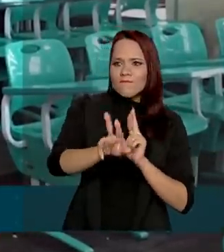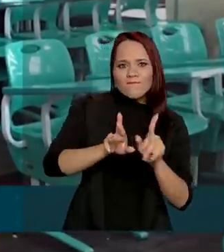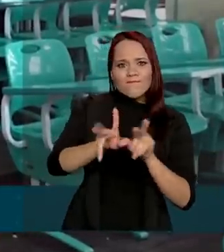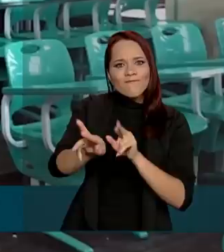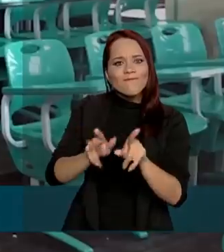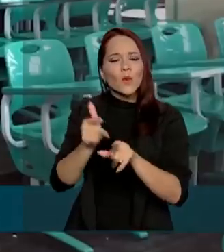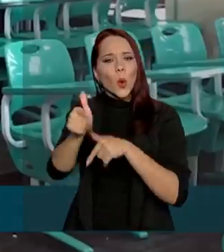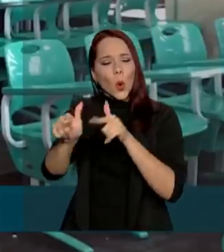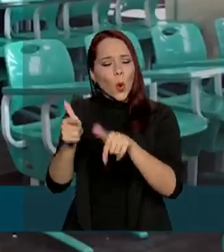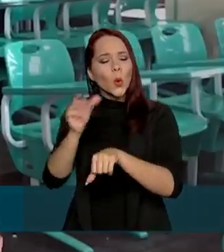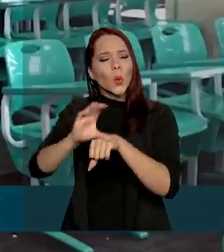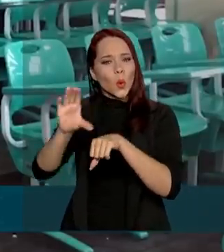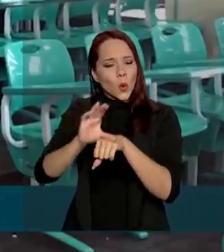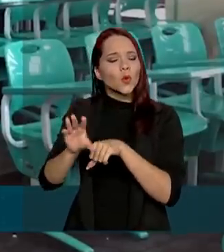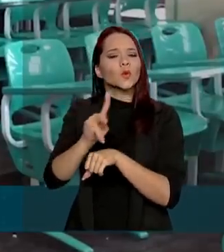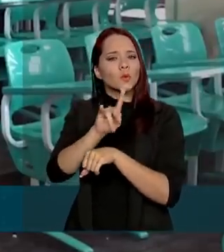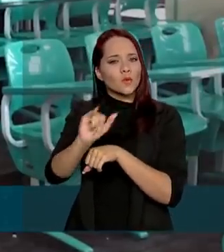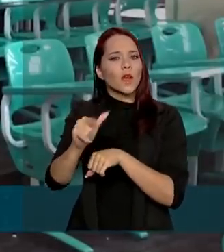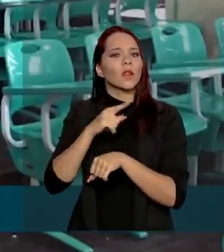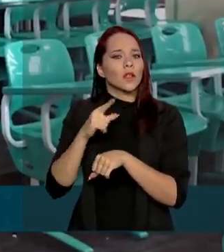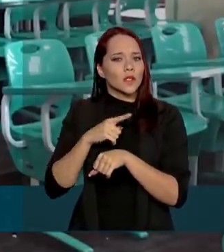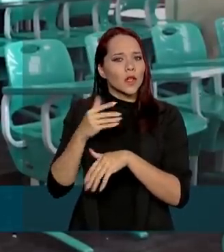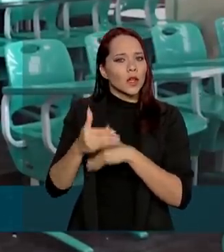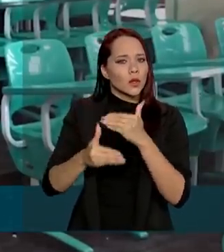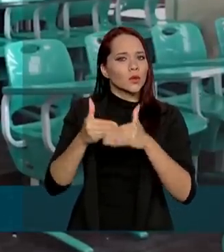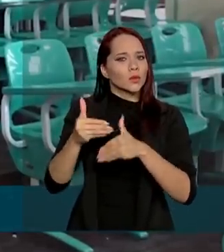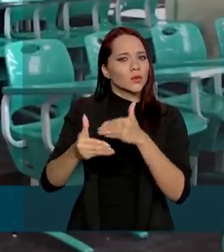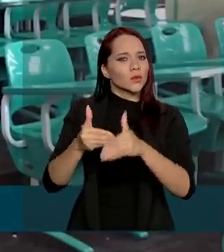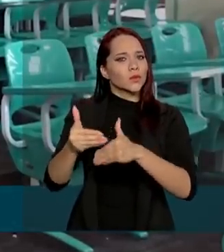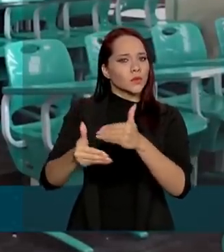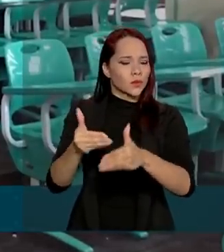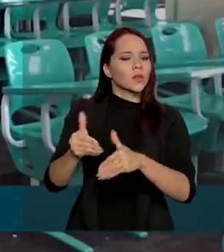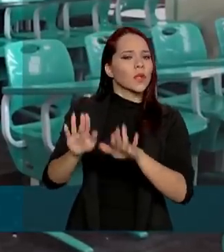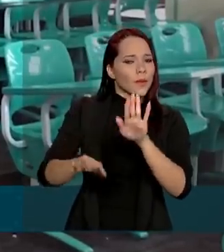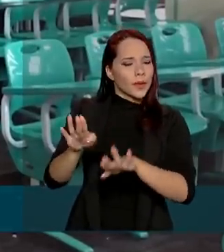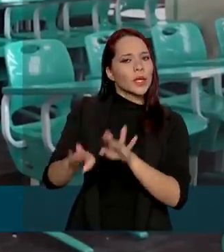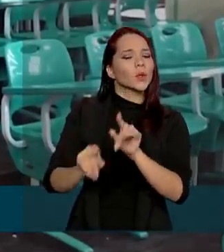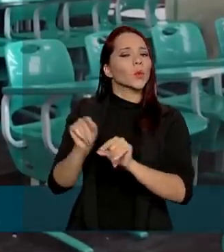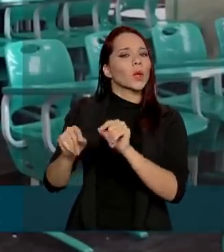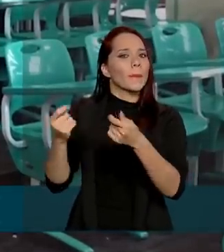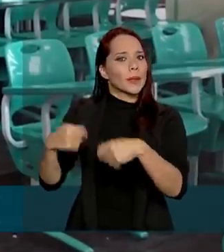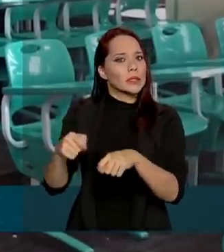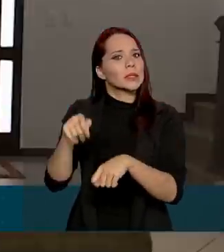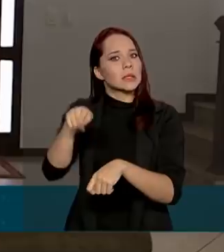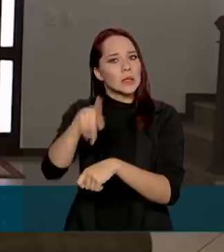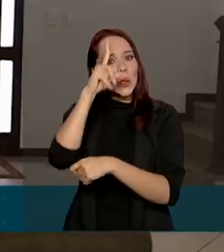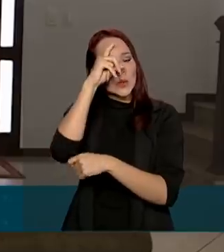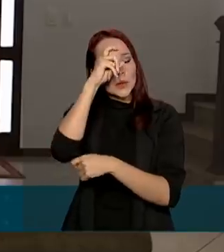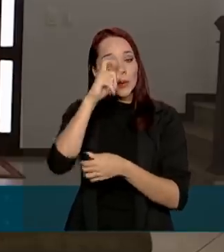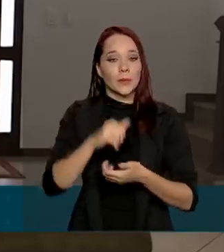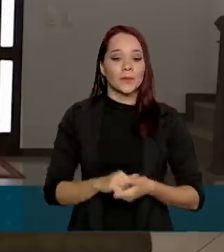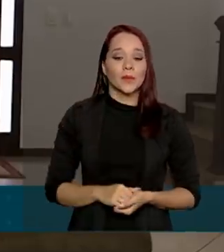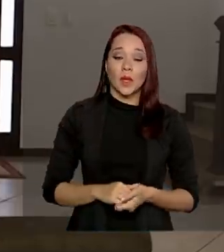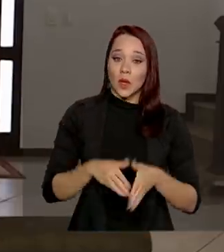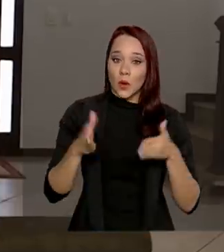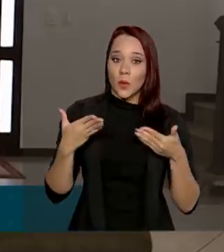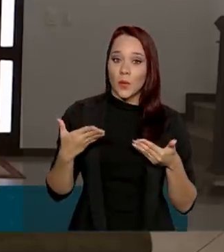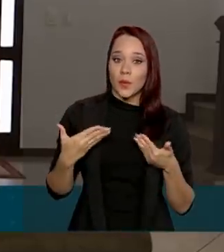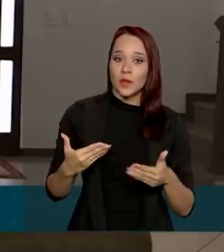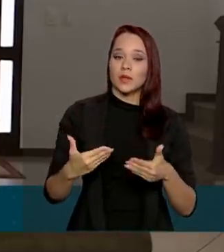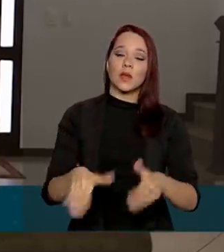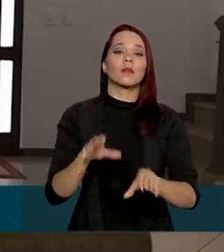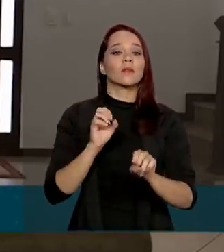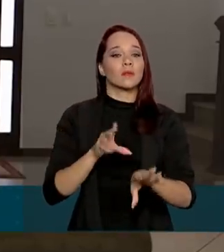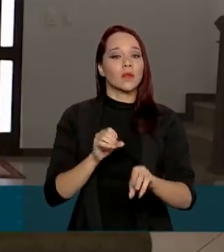capacitações que vão surgindo no decorrer do tempo, de acordo com as necessidades do hospital. O Ministério da Educação